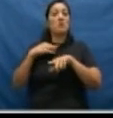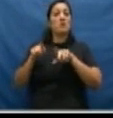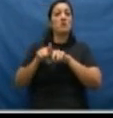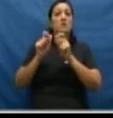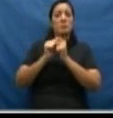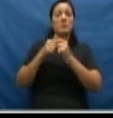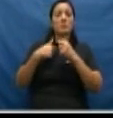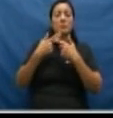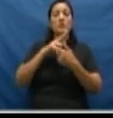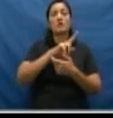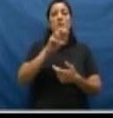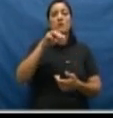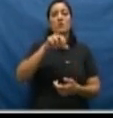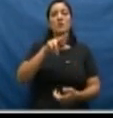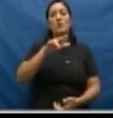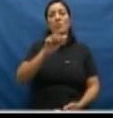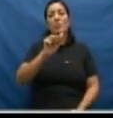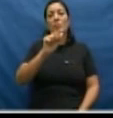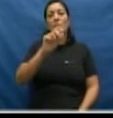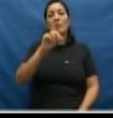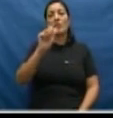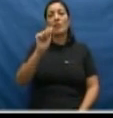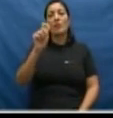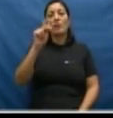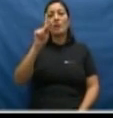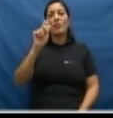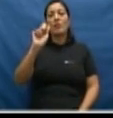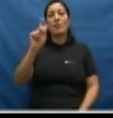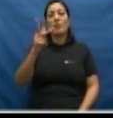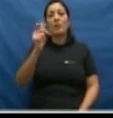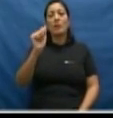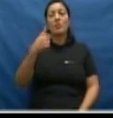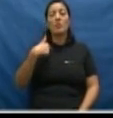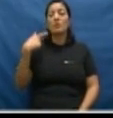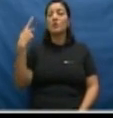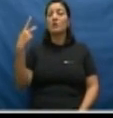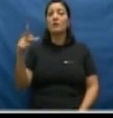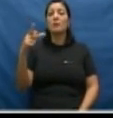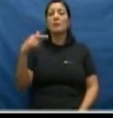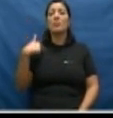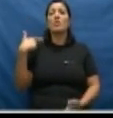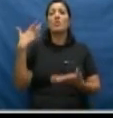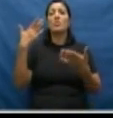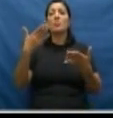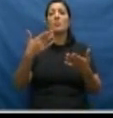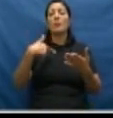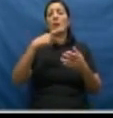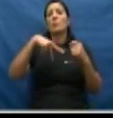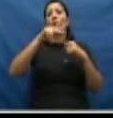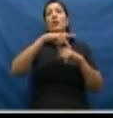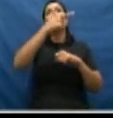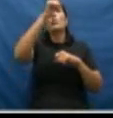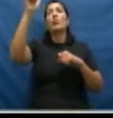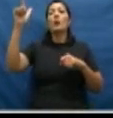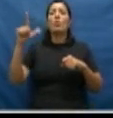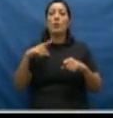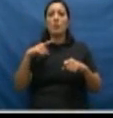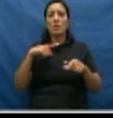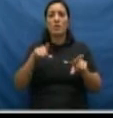Maria recebeu o nome de Maria da Penha simbolicamente porque o caso dela foi levado às cortes internacionais.